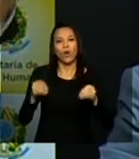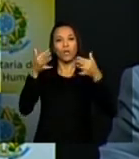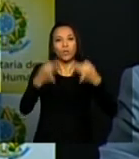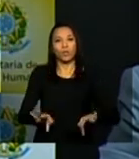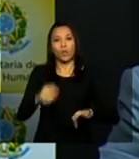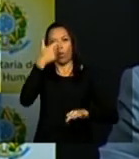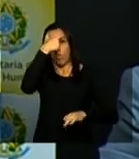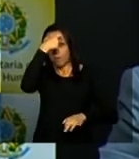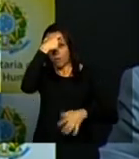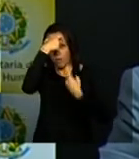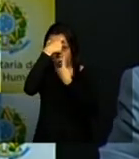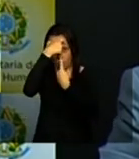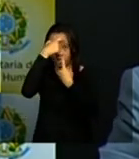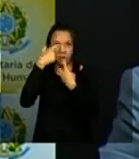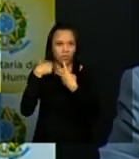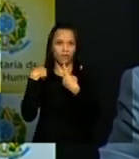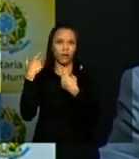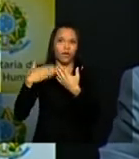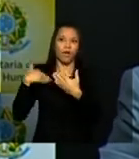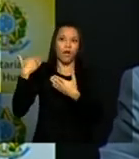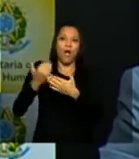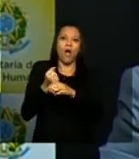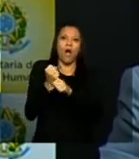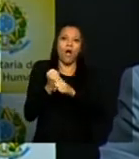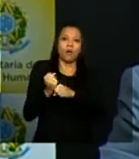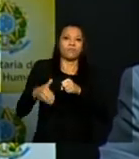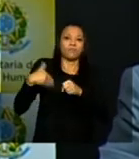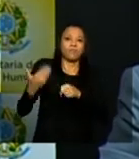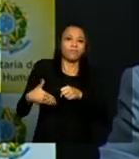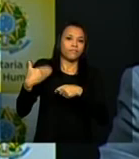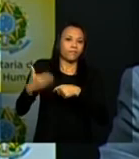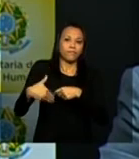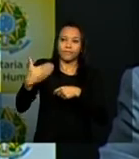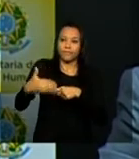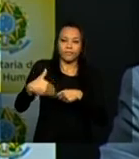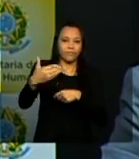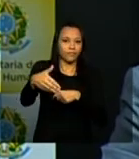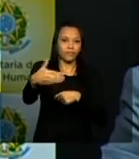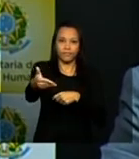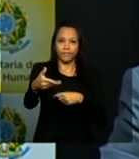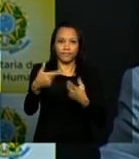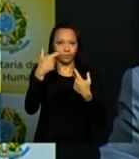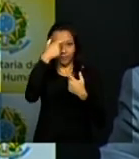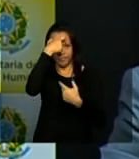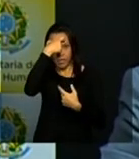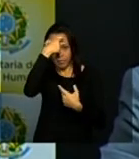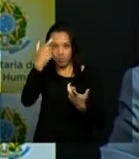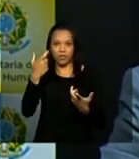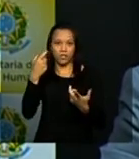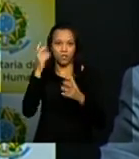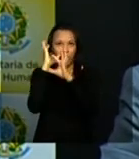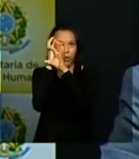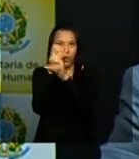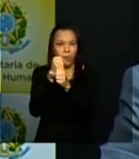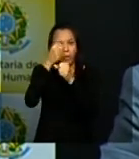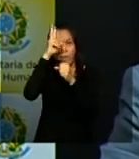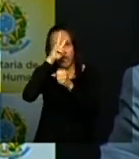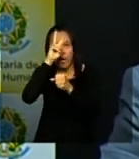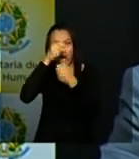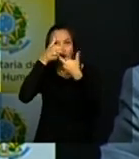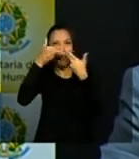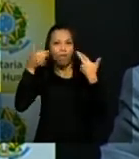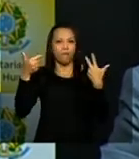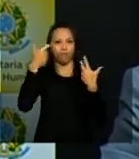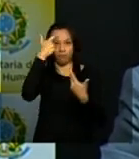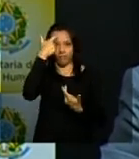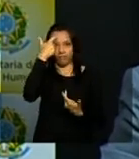transformando ao longo do tempo e exigindo ao longo do tempo que que nós atuemos que